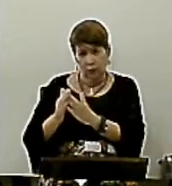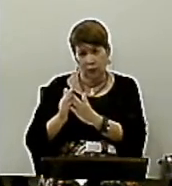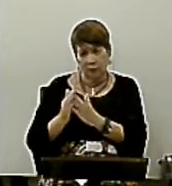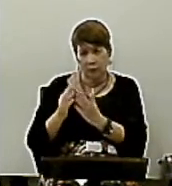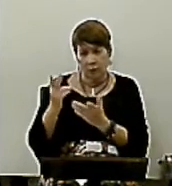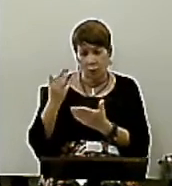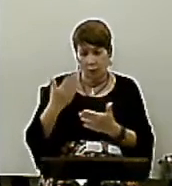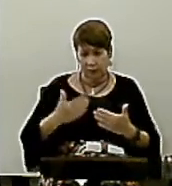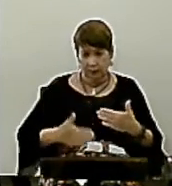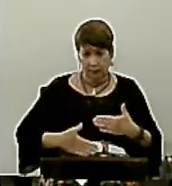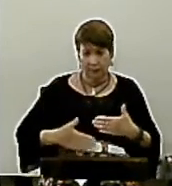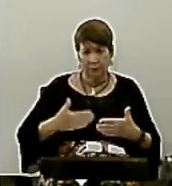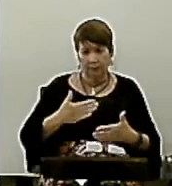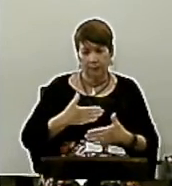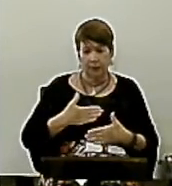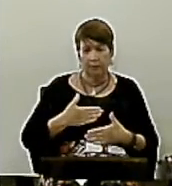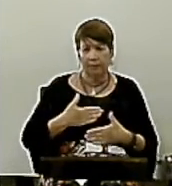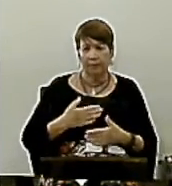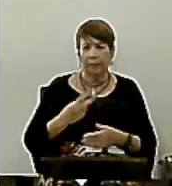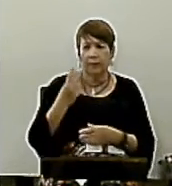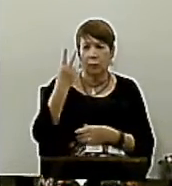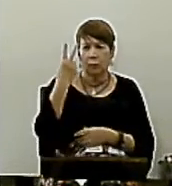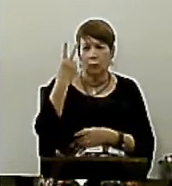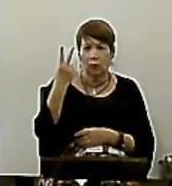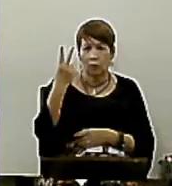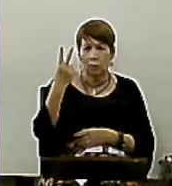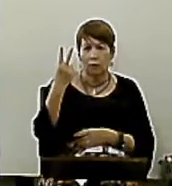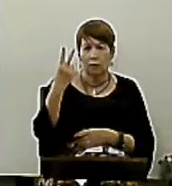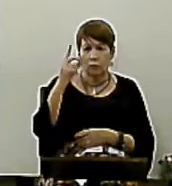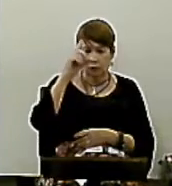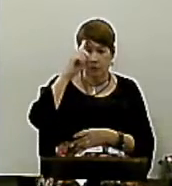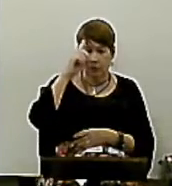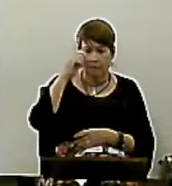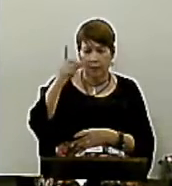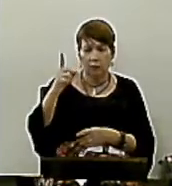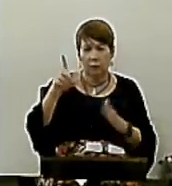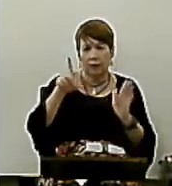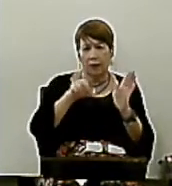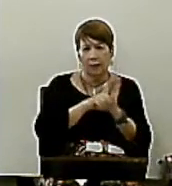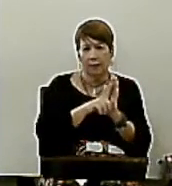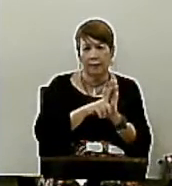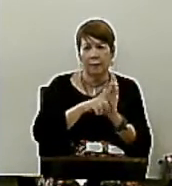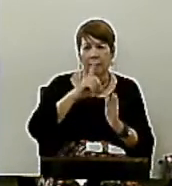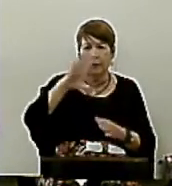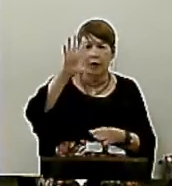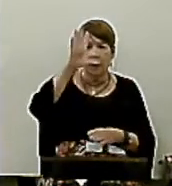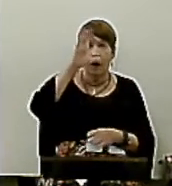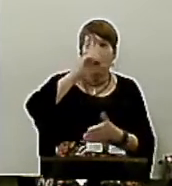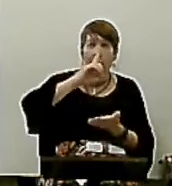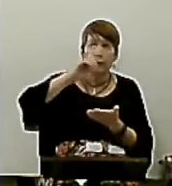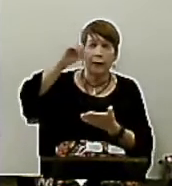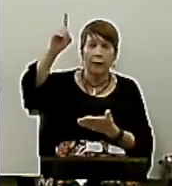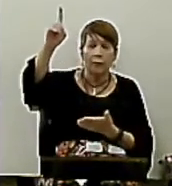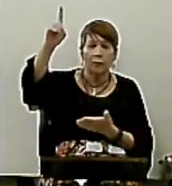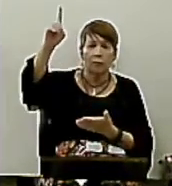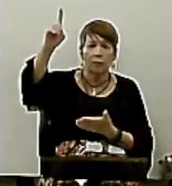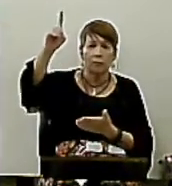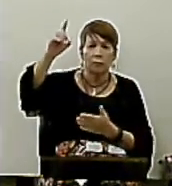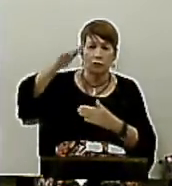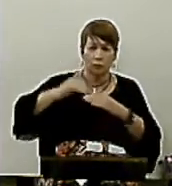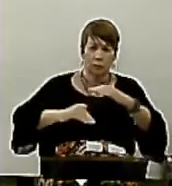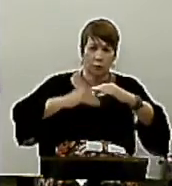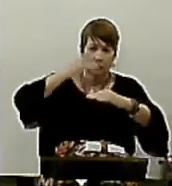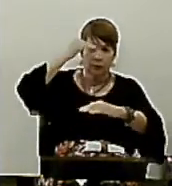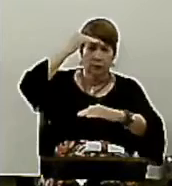mesmo O Senhor Jesus disse Que são dois Os grandes preceitos da lei Amar a Deus E amar ao próximo Como